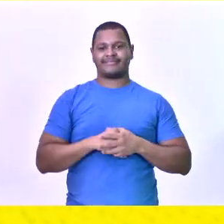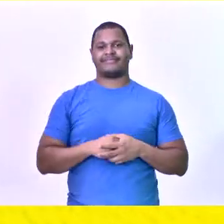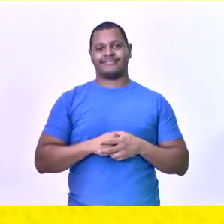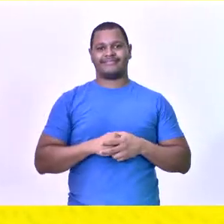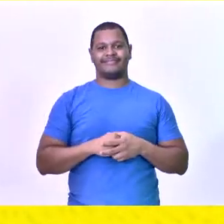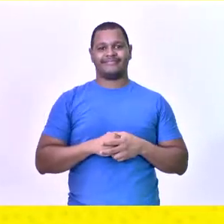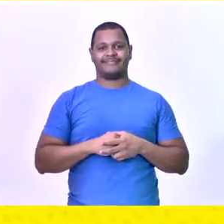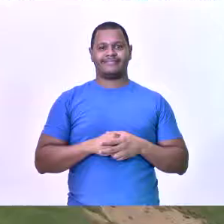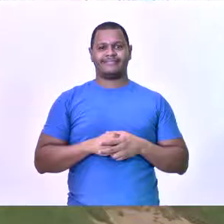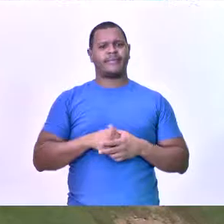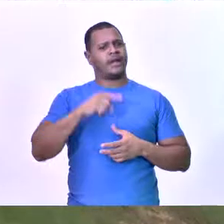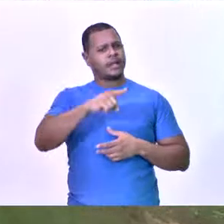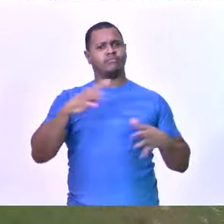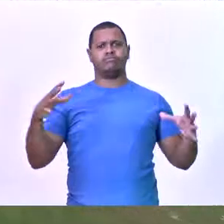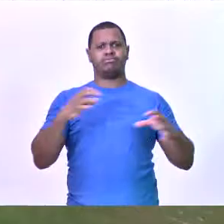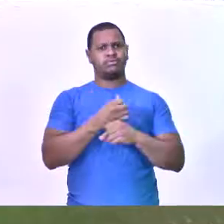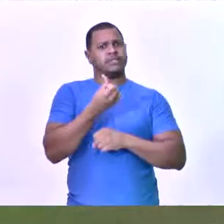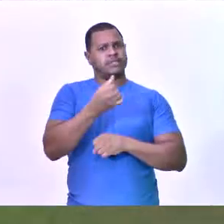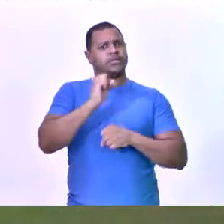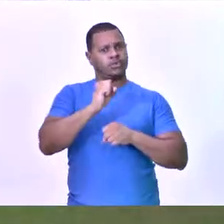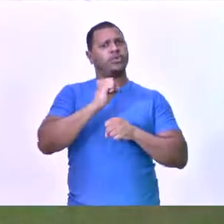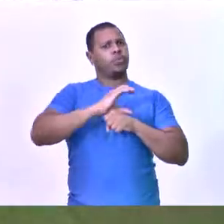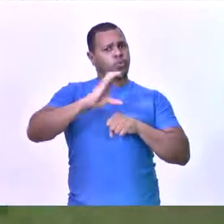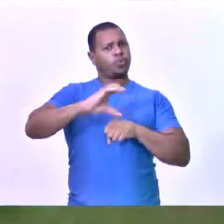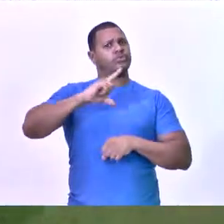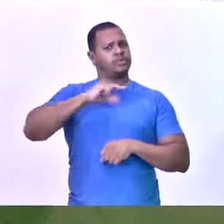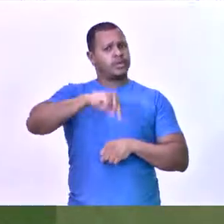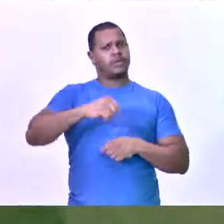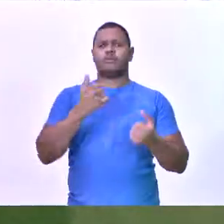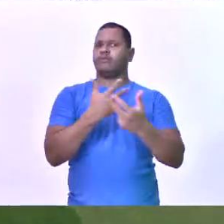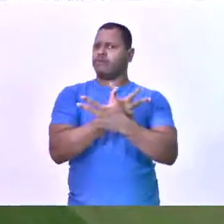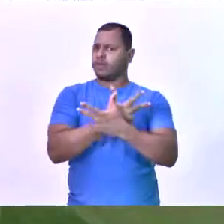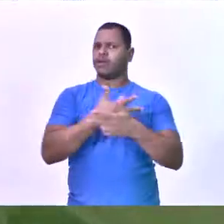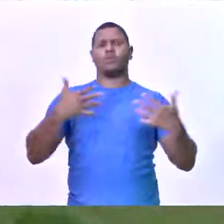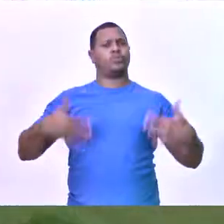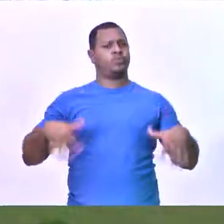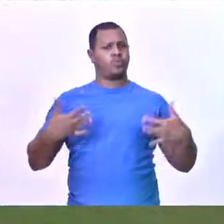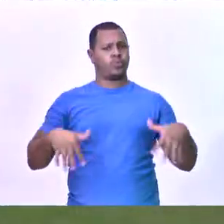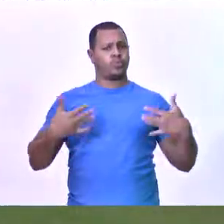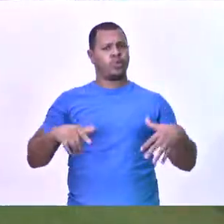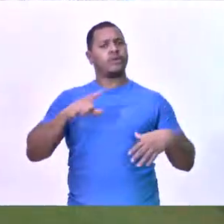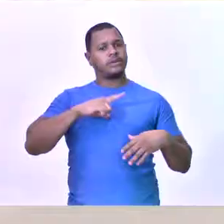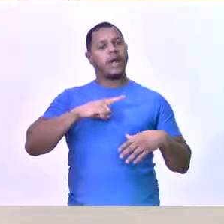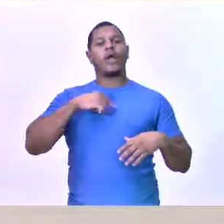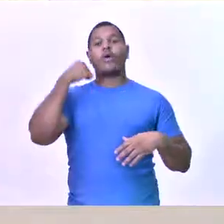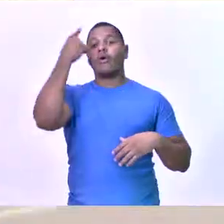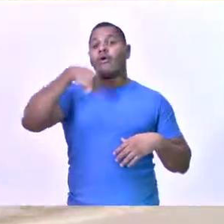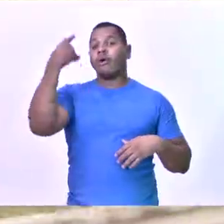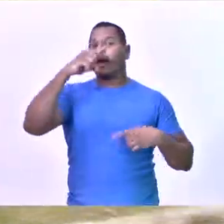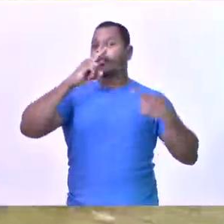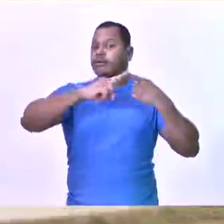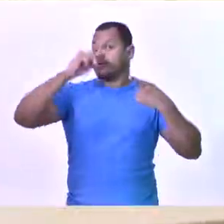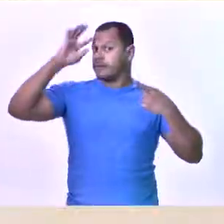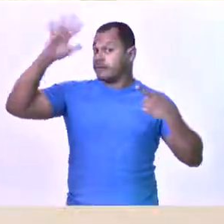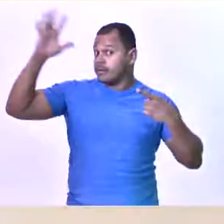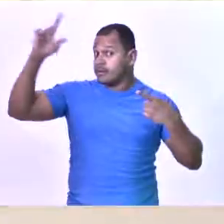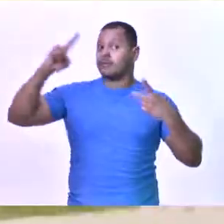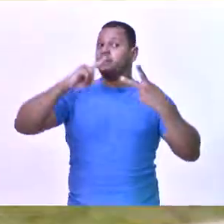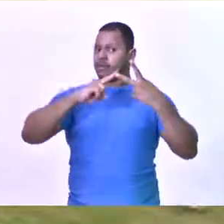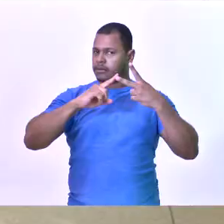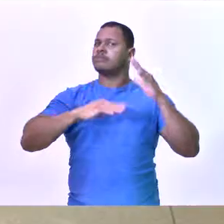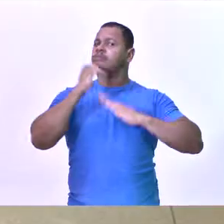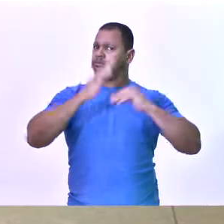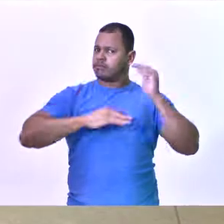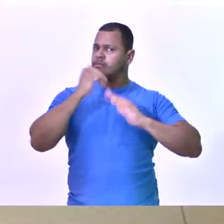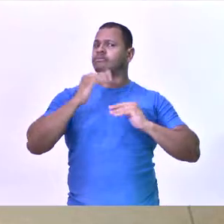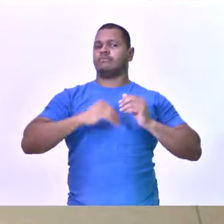de Minas Gerais. Ele é um dos 68 cursos oferecidos pela instituição e possui carga horária distribuída